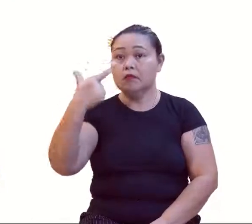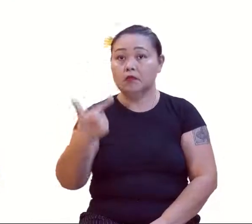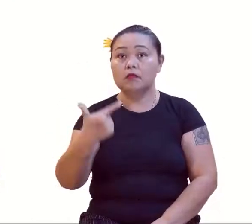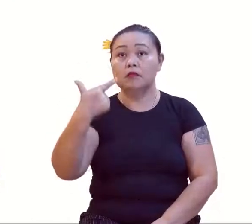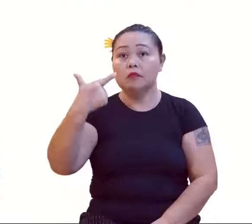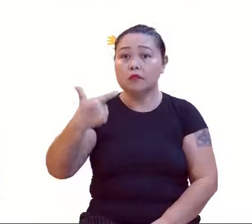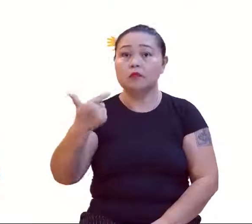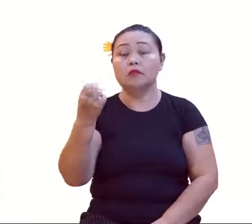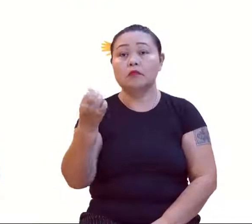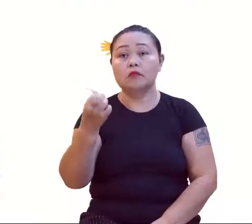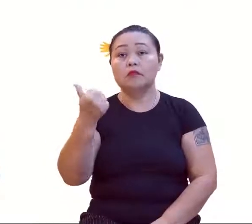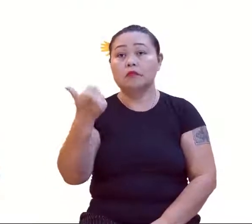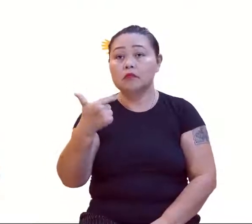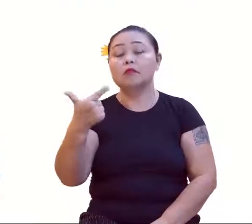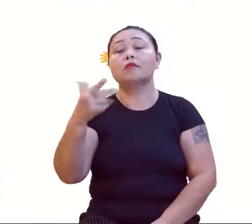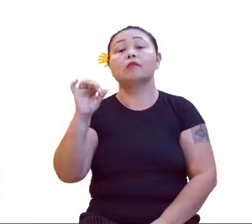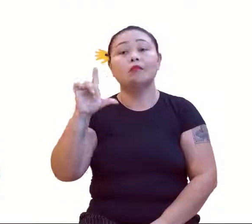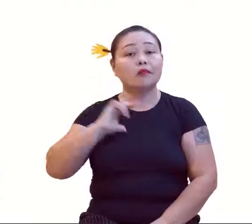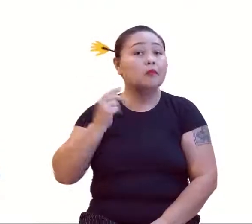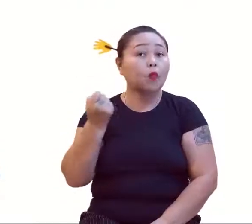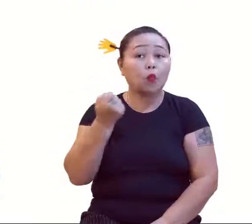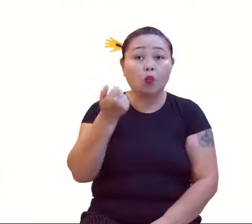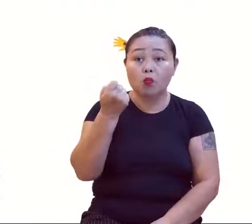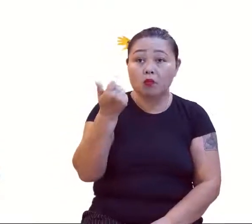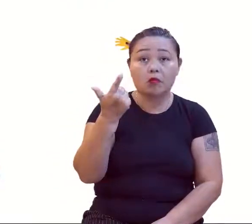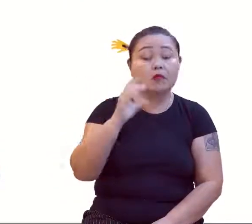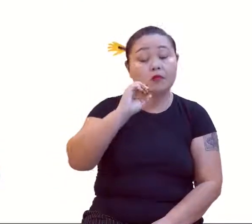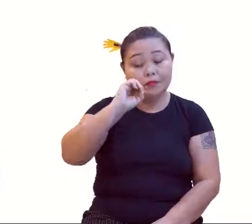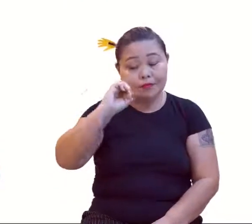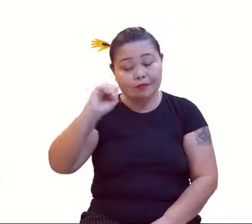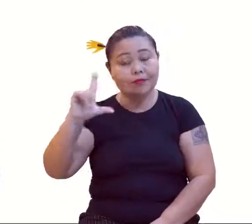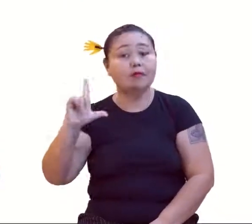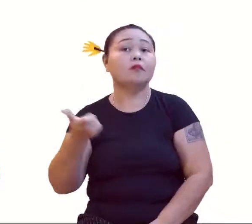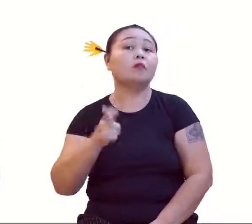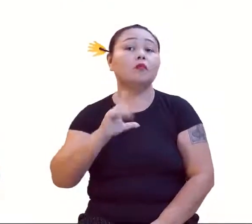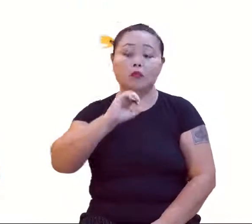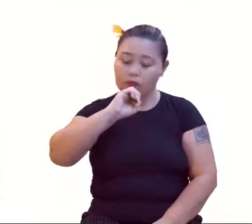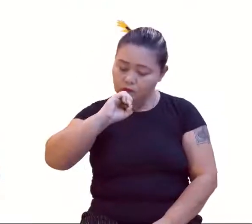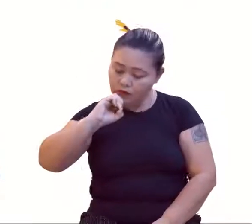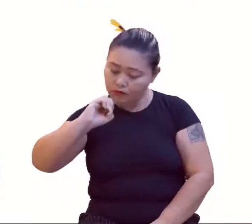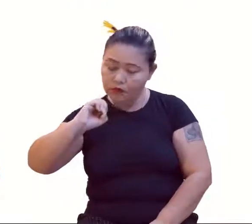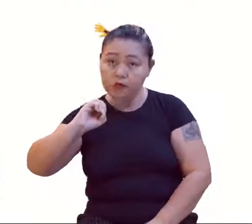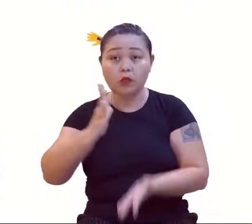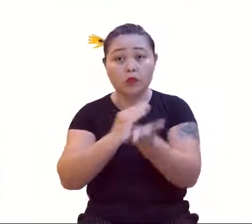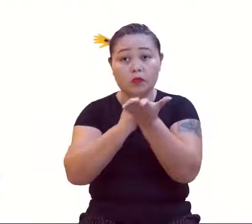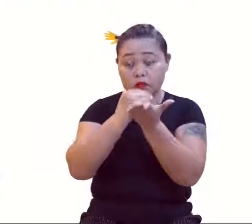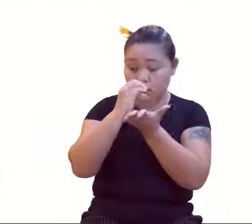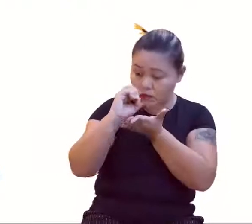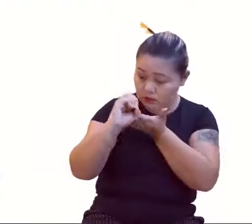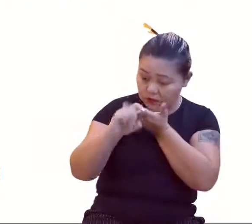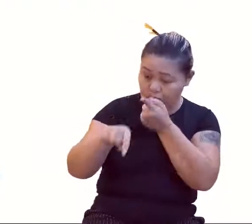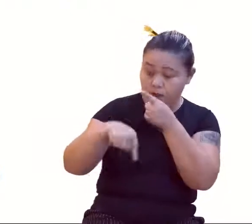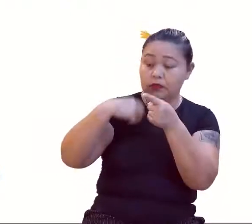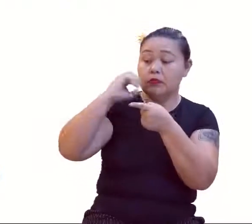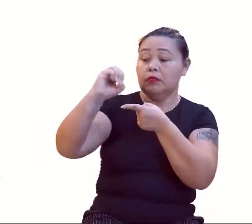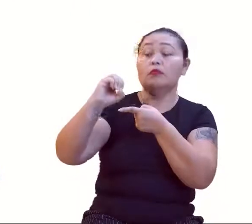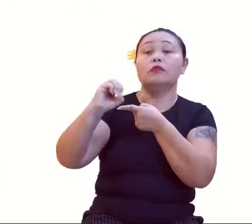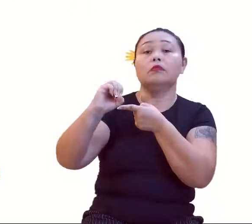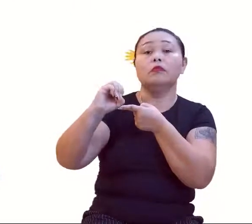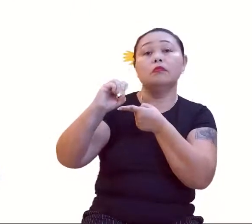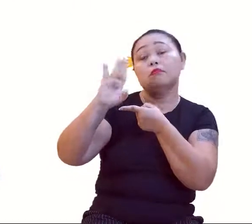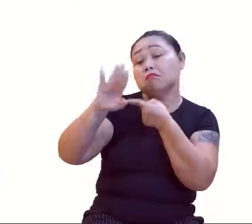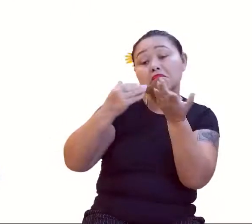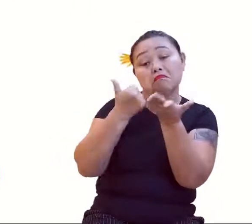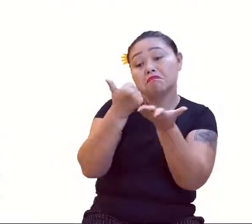Fibonacci, quase a Fibonacci. Verdade. Seria 0, começa com 0, tanto começando do 0, como